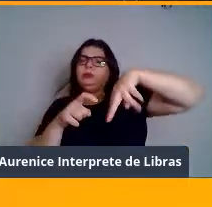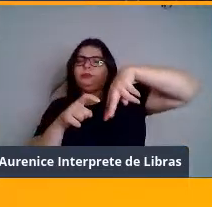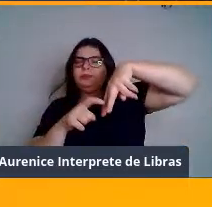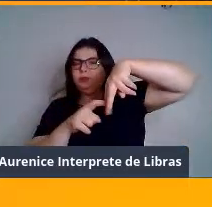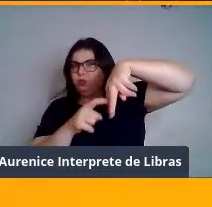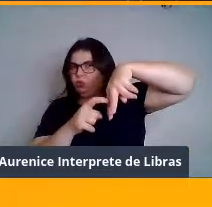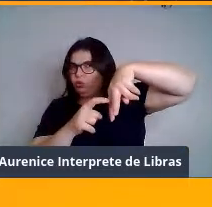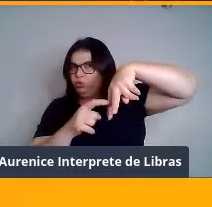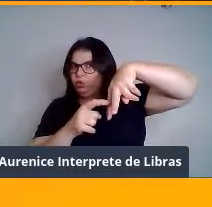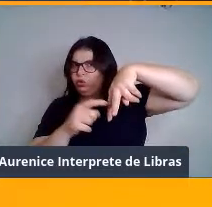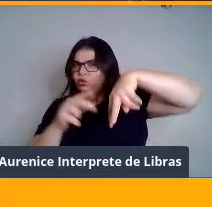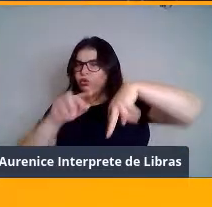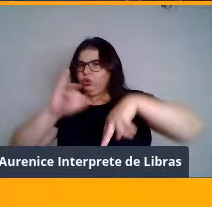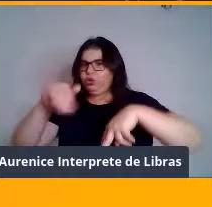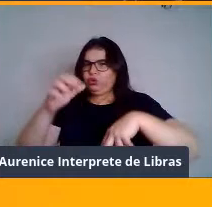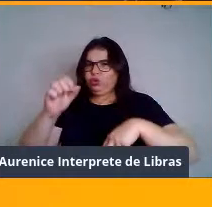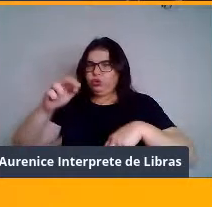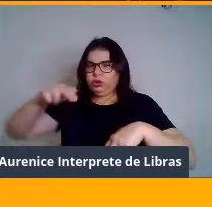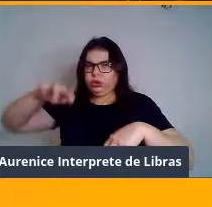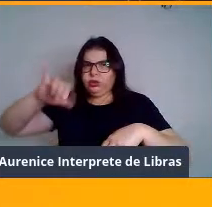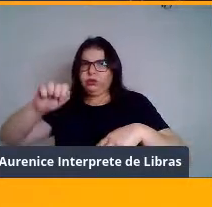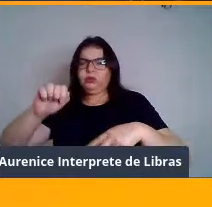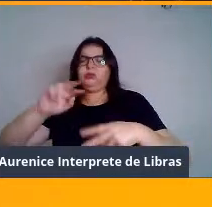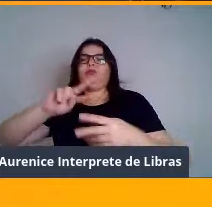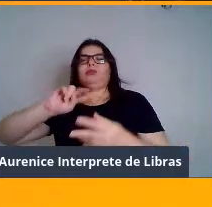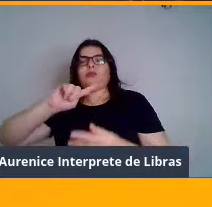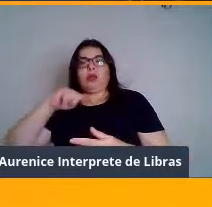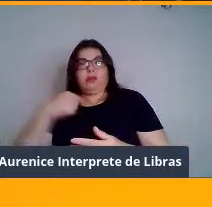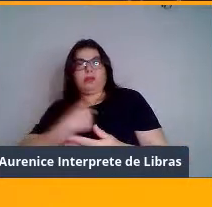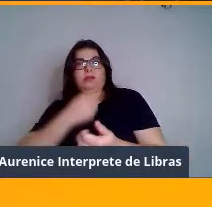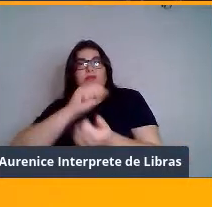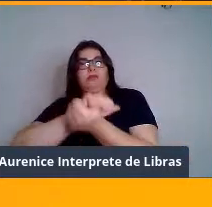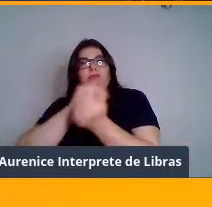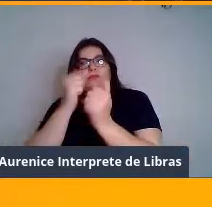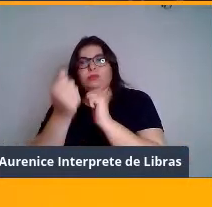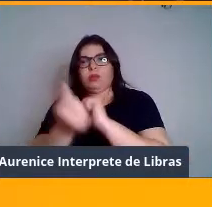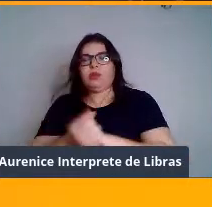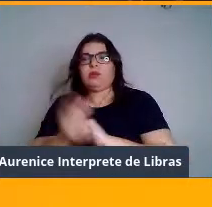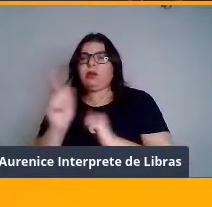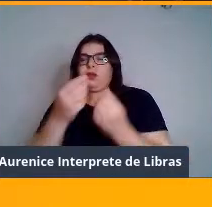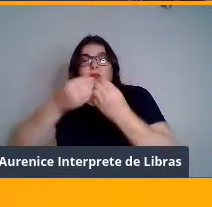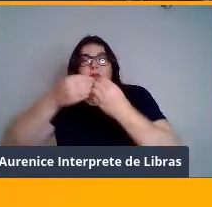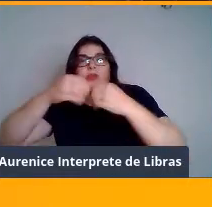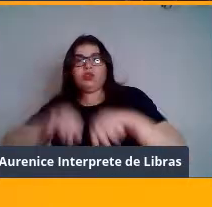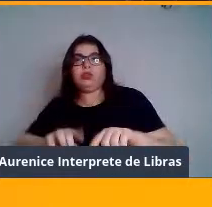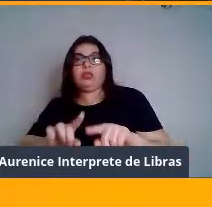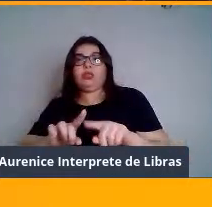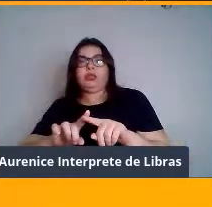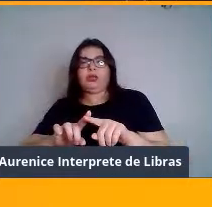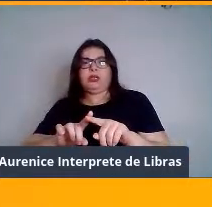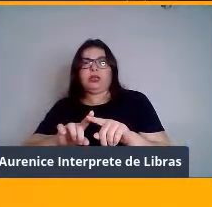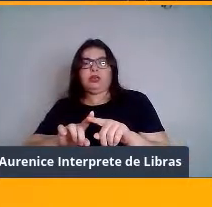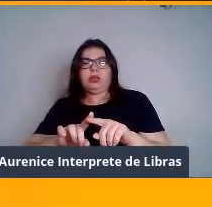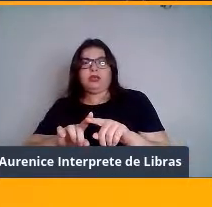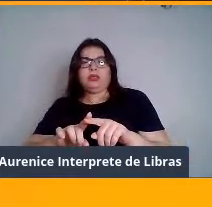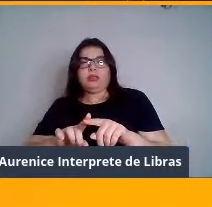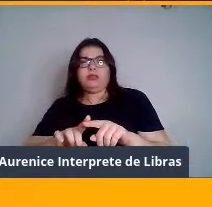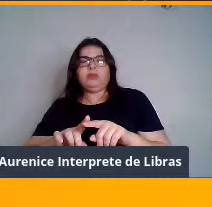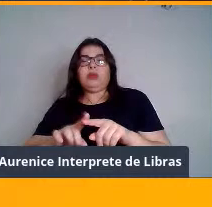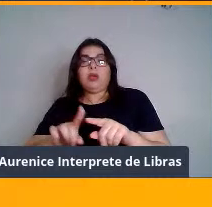foca, a gente trabalha, adapta para que eles não prejudiquem isso aí. Na verdade, fortaleçam essa musculatura, certo?